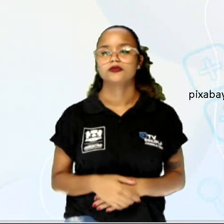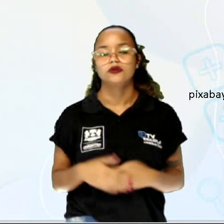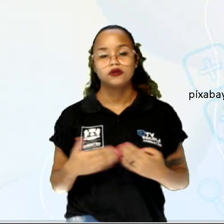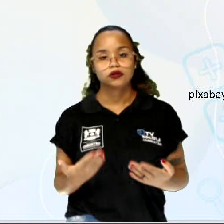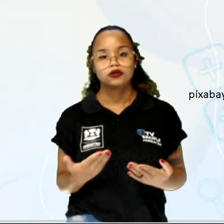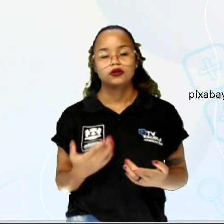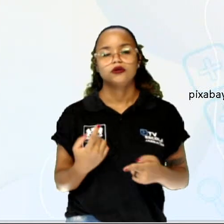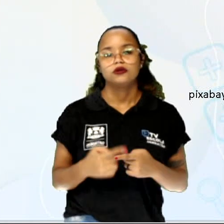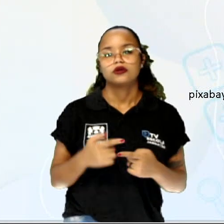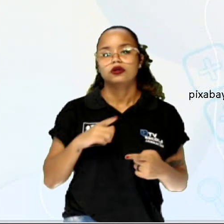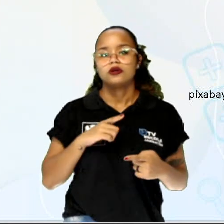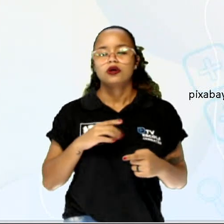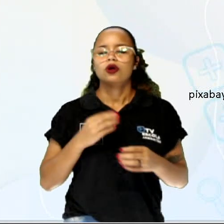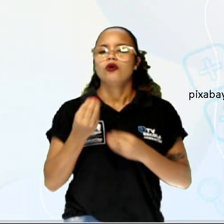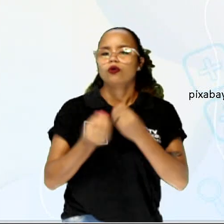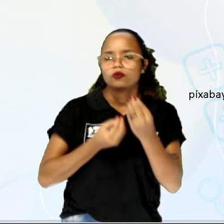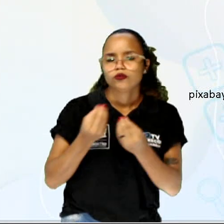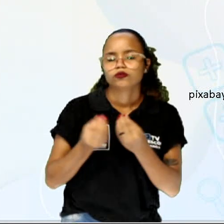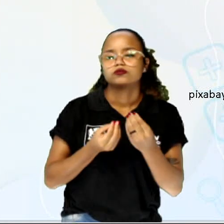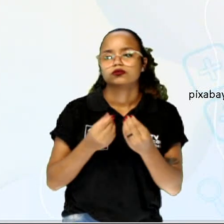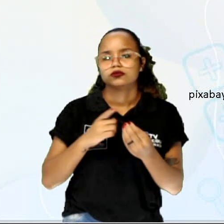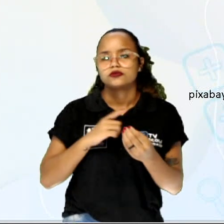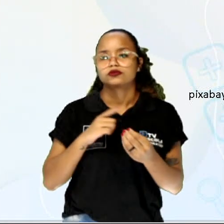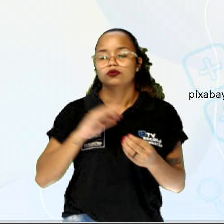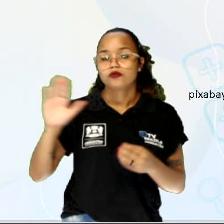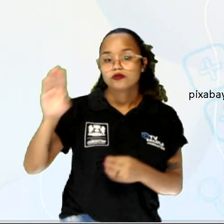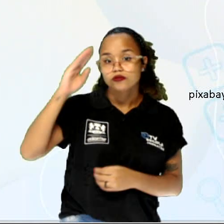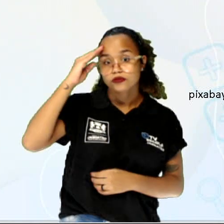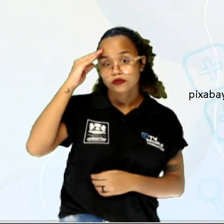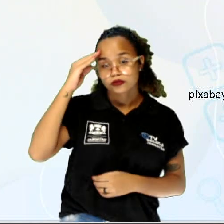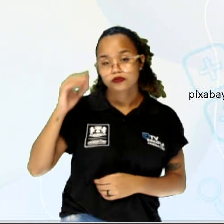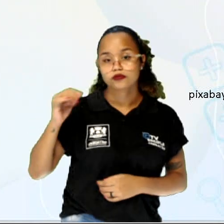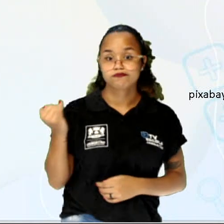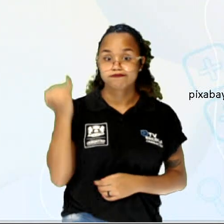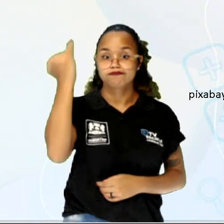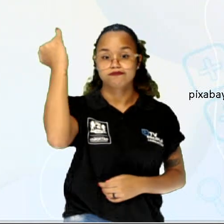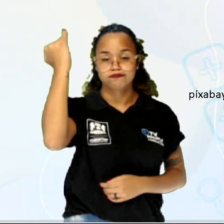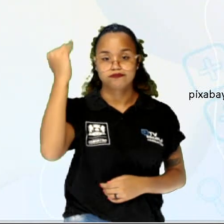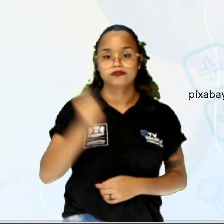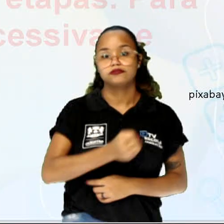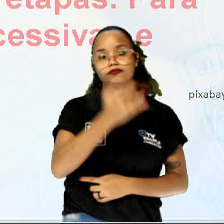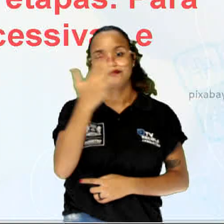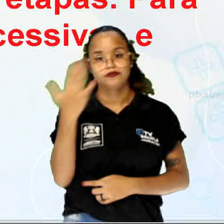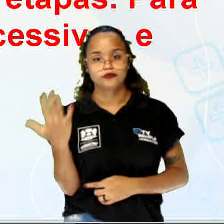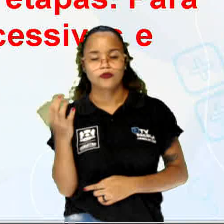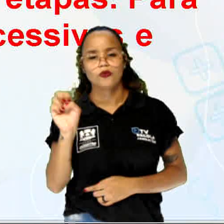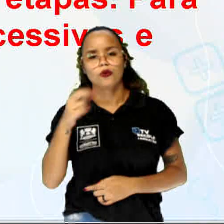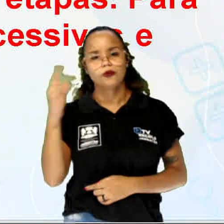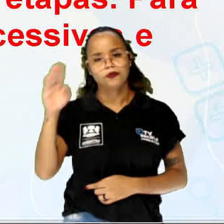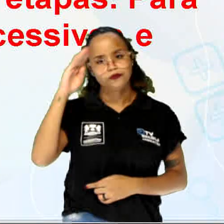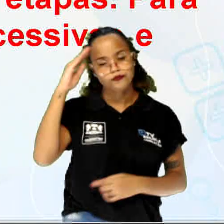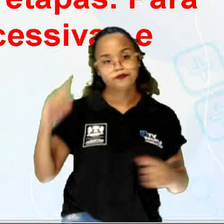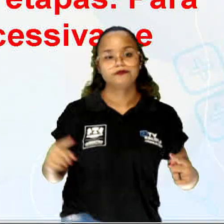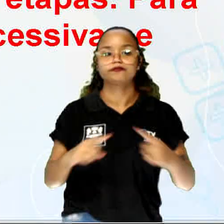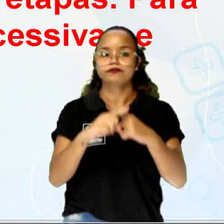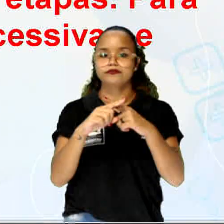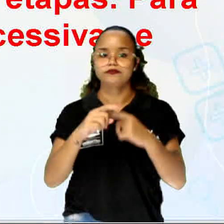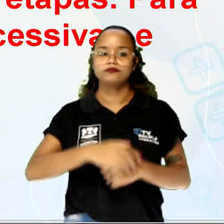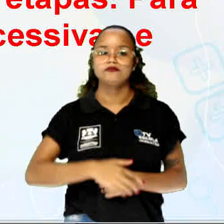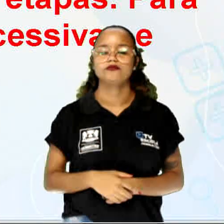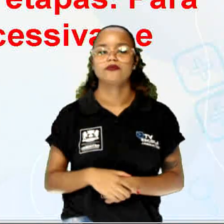justamente essa definição do princípio fundamental da contagem, ou do princípio multiplicativo, né?